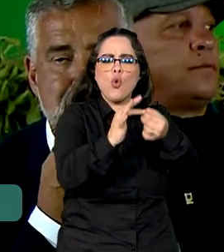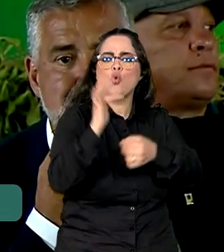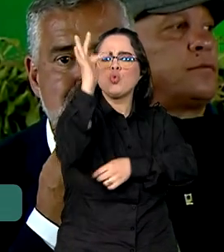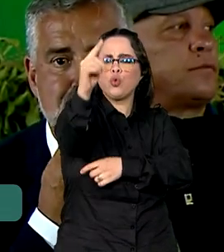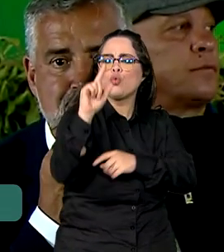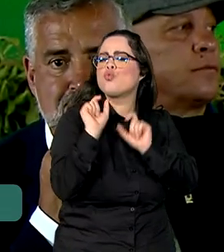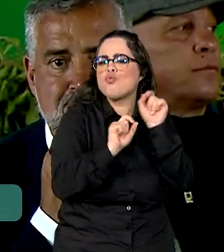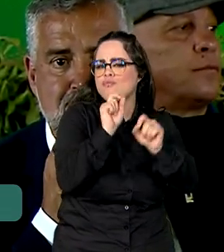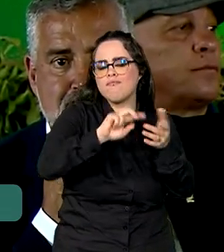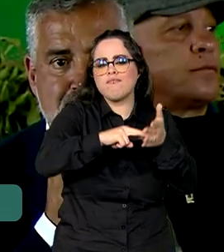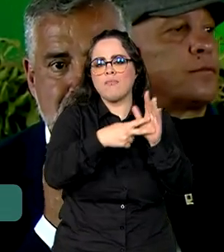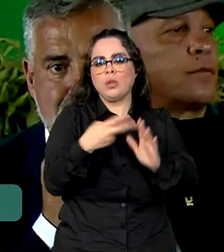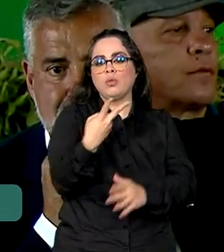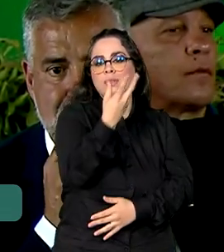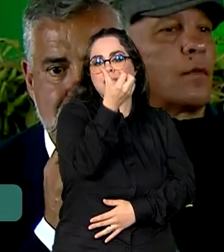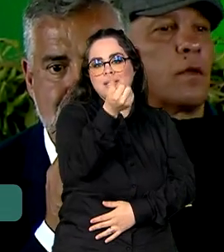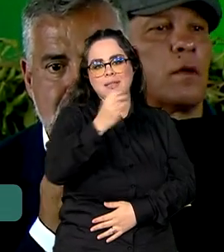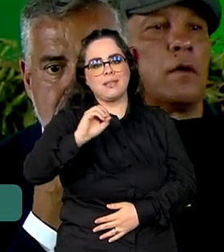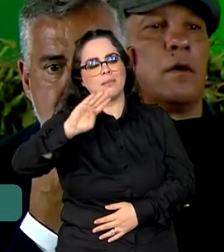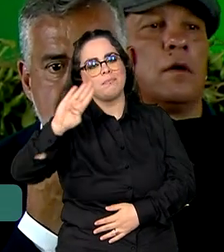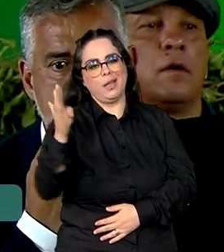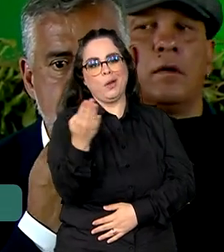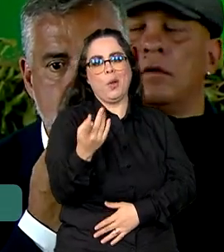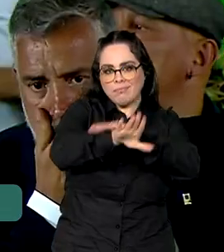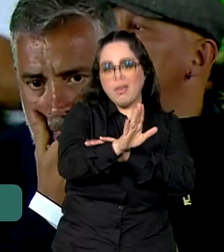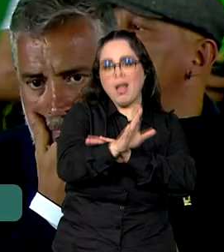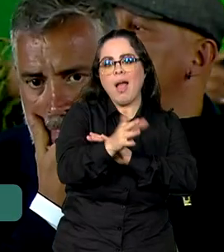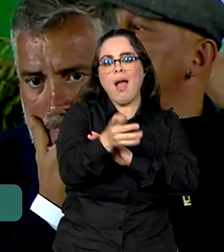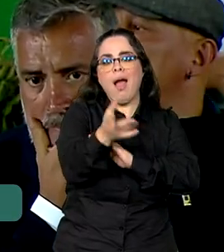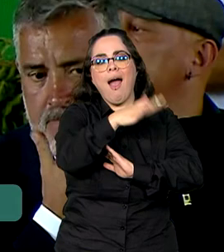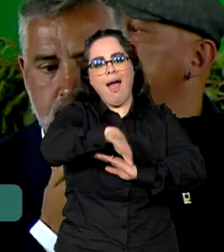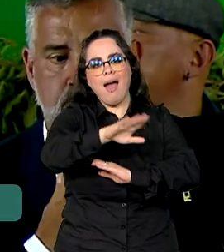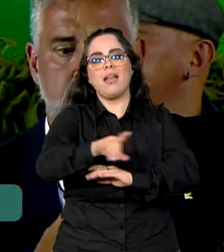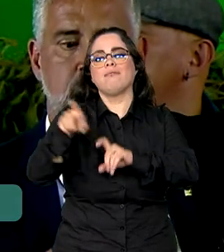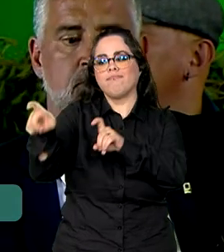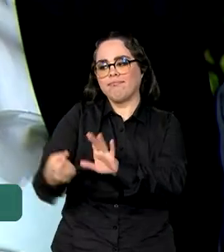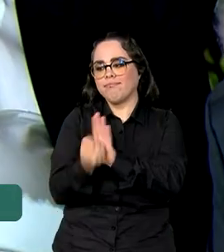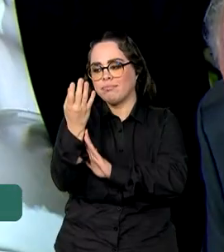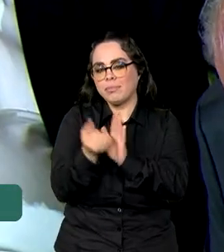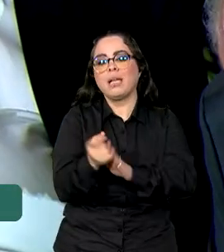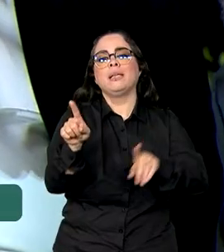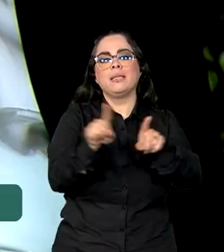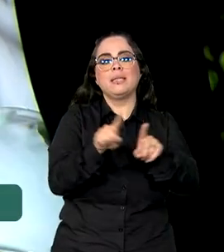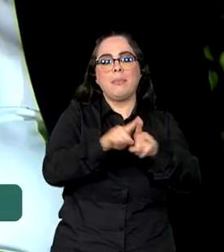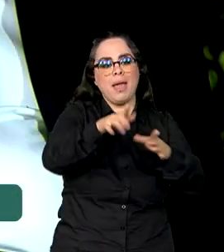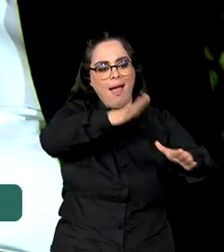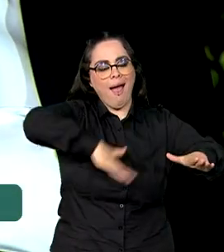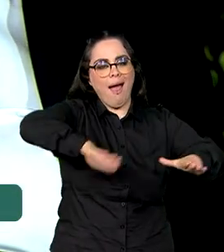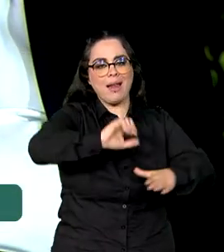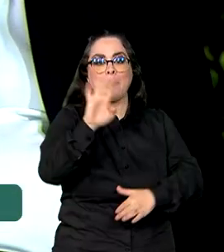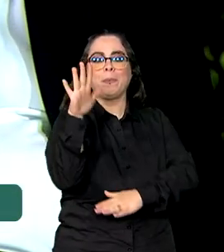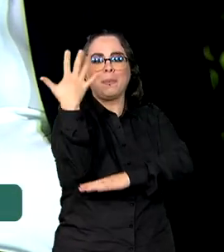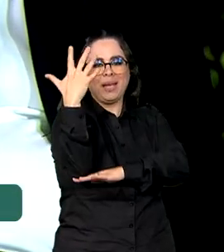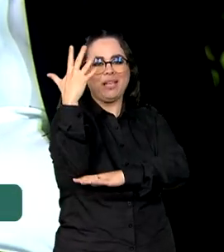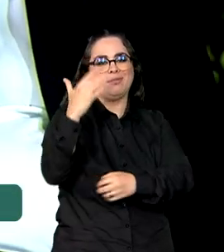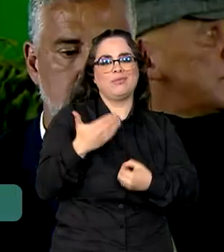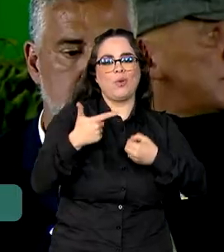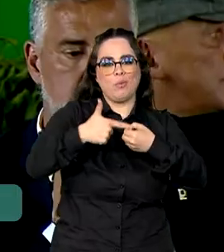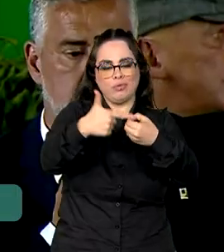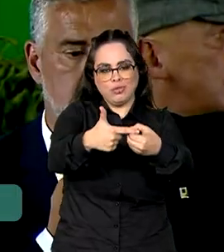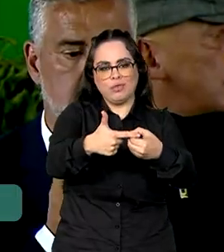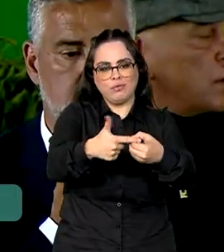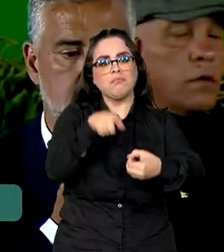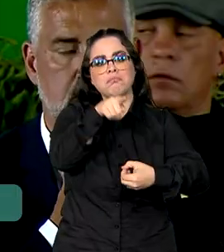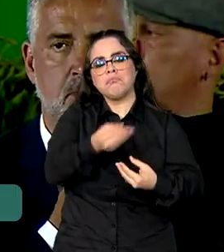bilhões em investimentos no agro e na casa dos biocombustíveis. O combustível do futuro coloca o Brasil na